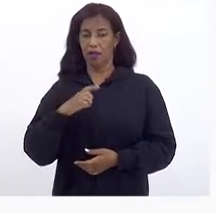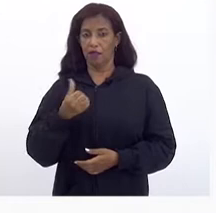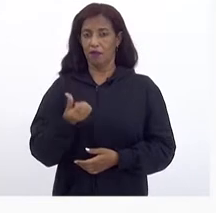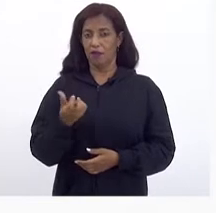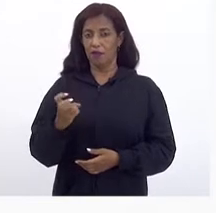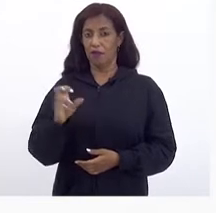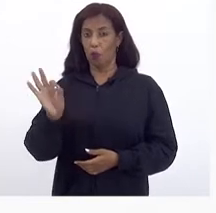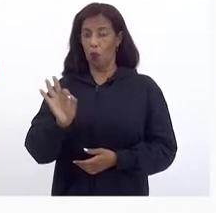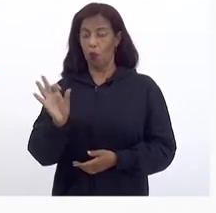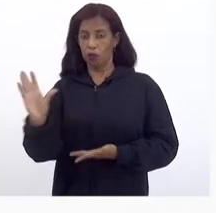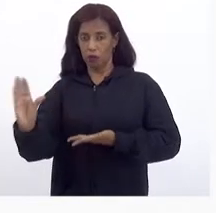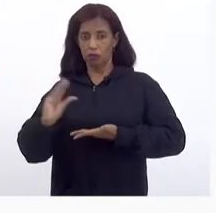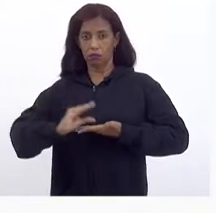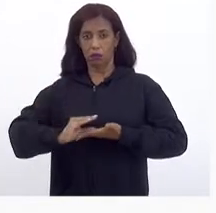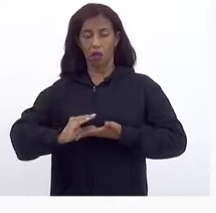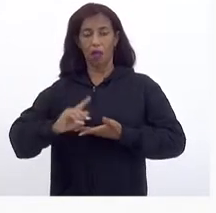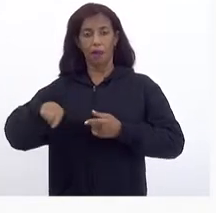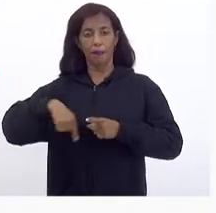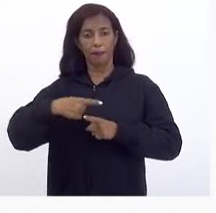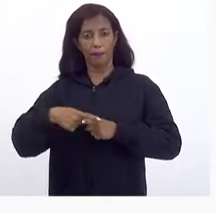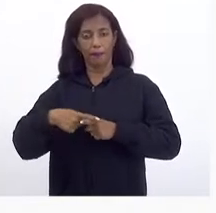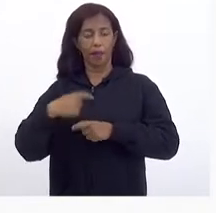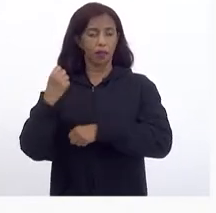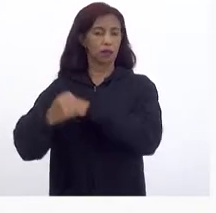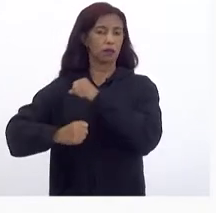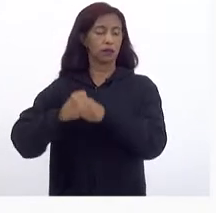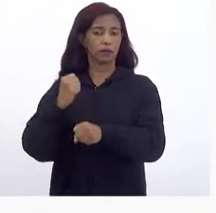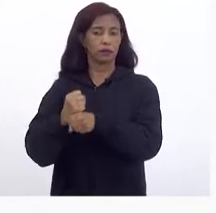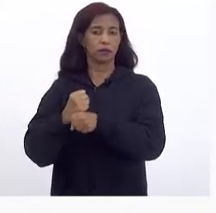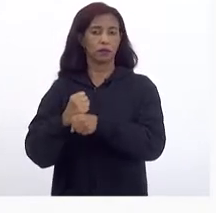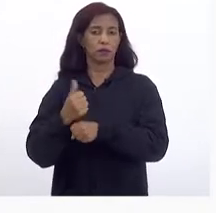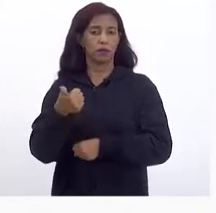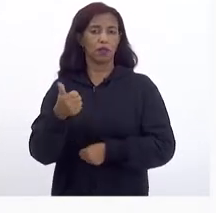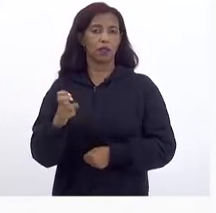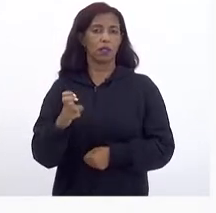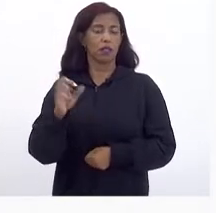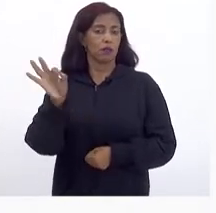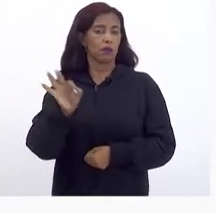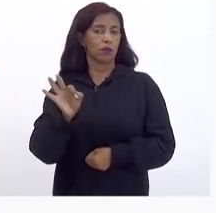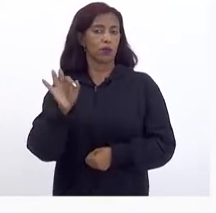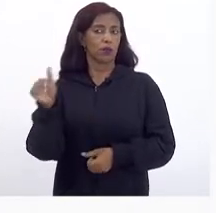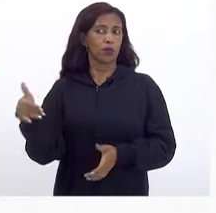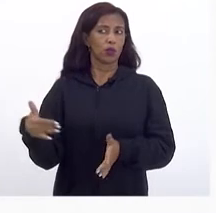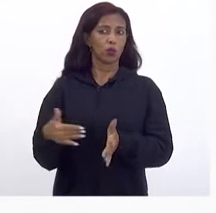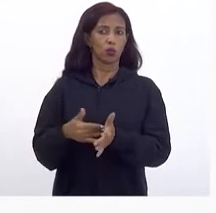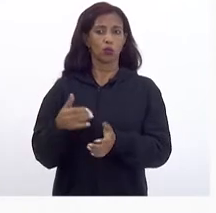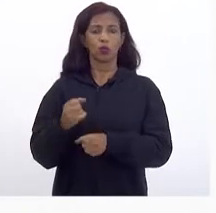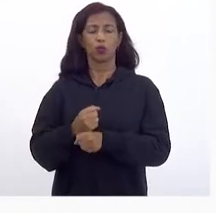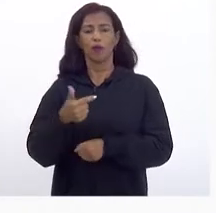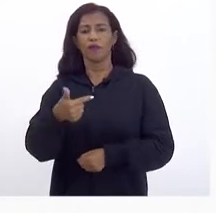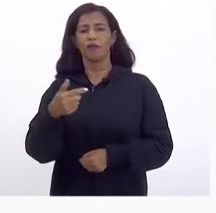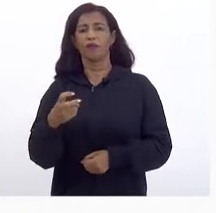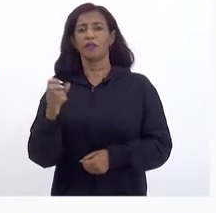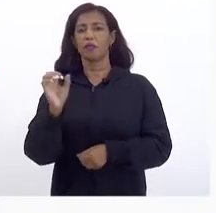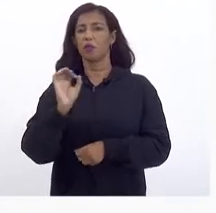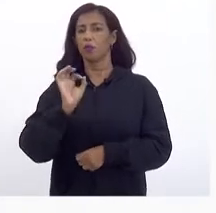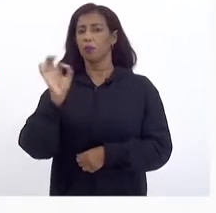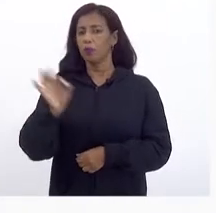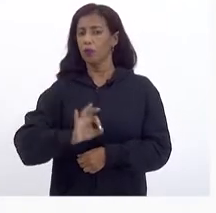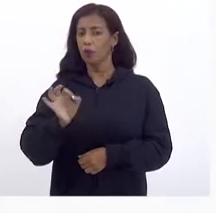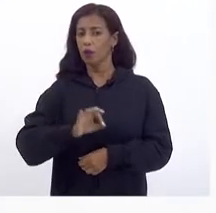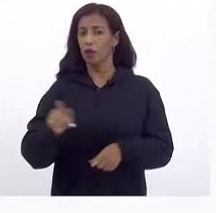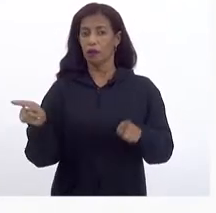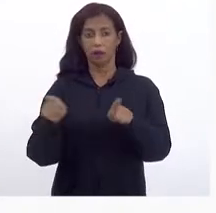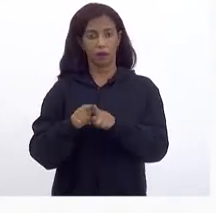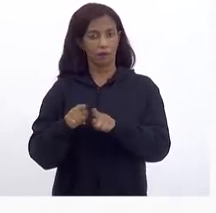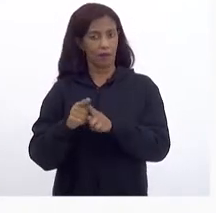% E teremos No ano que vem 15% E no último ano 25% Também Não